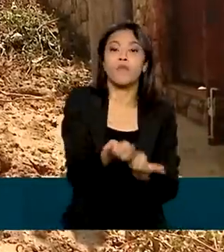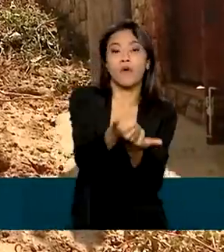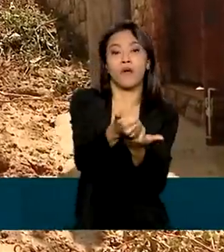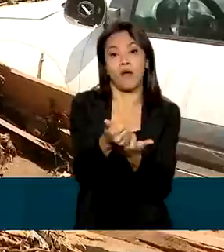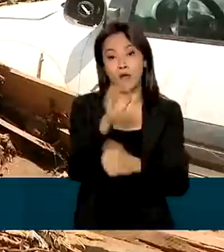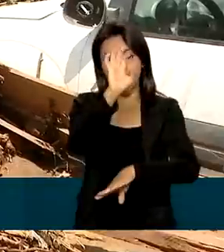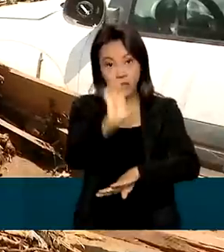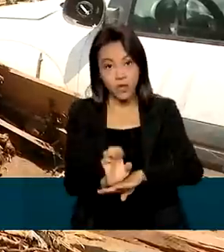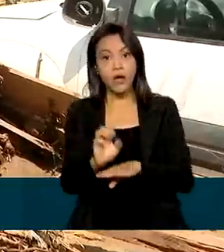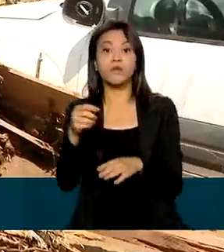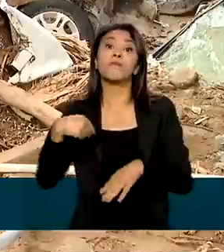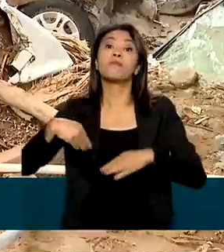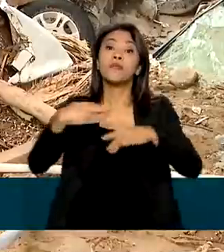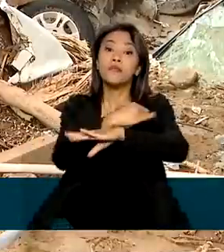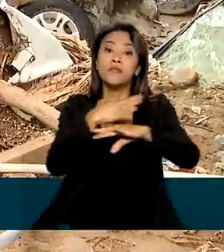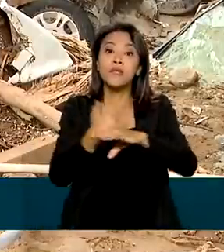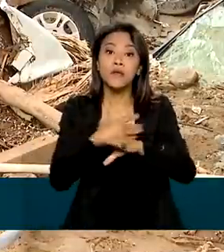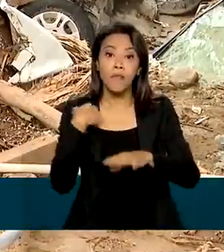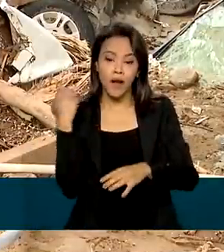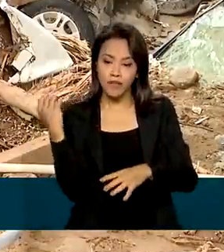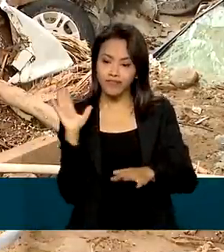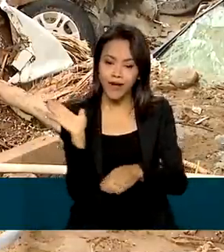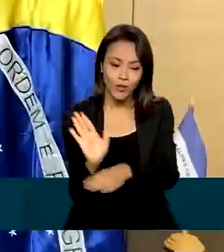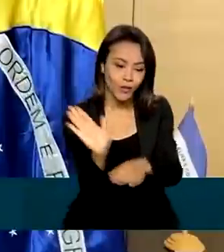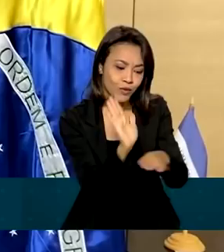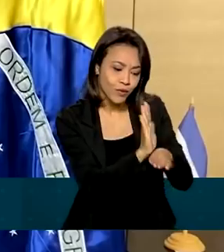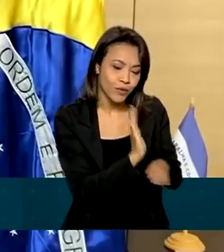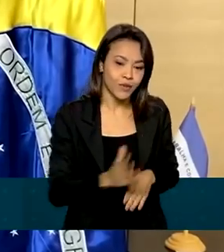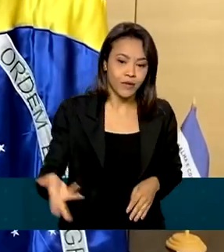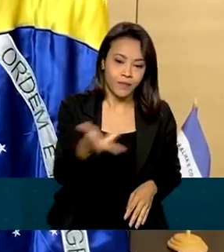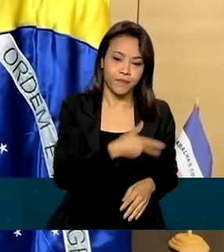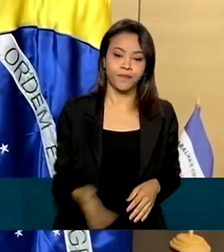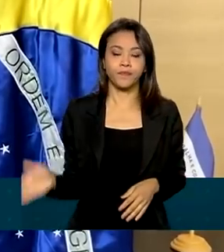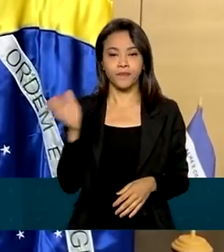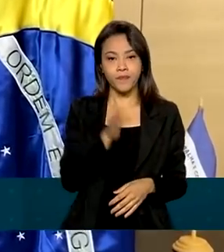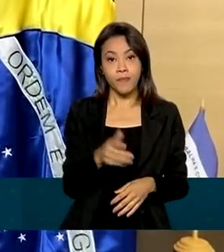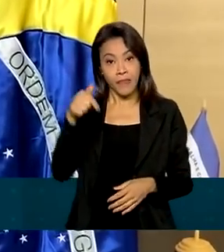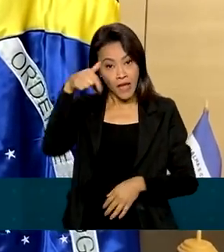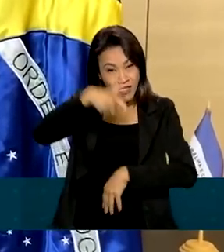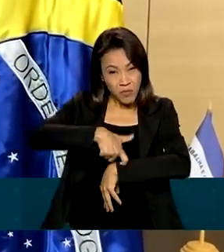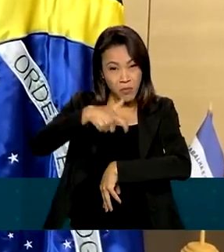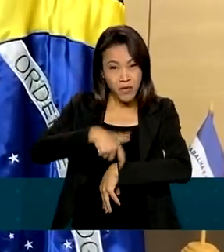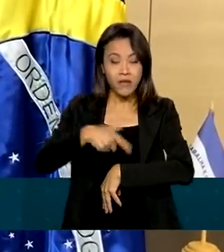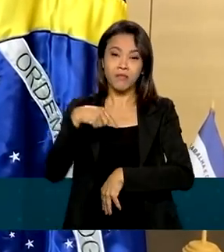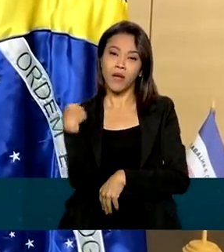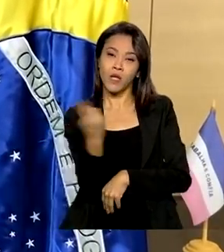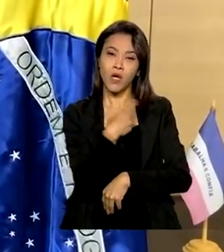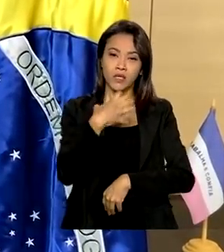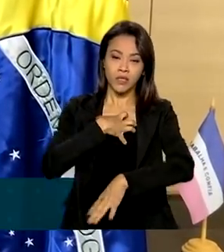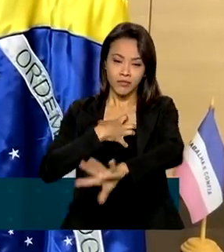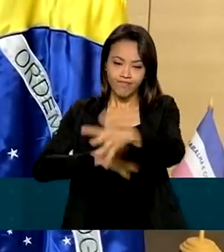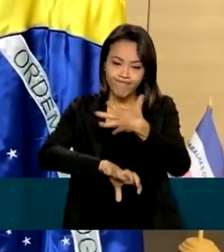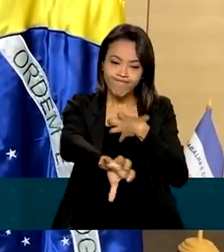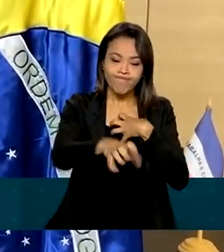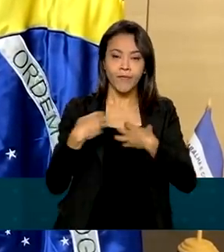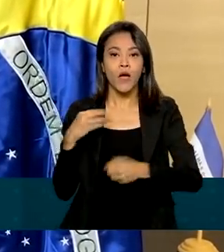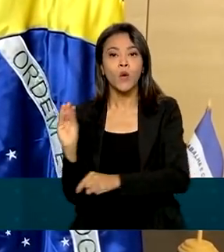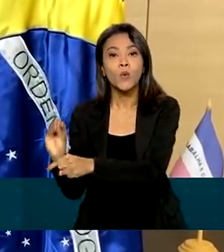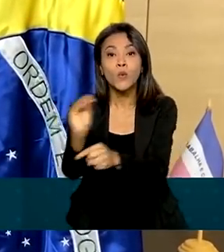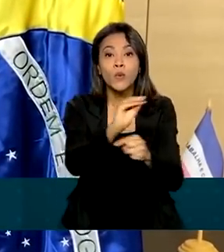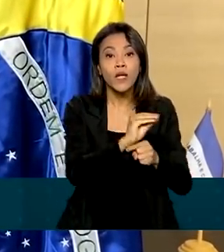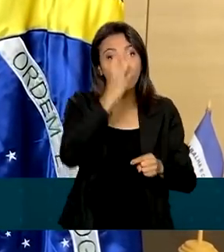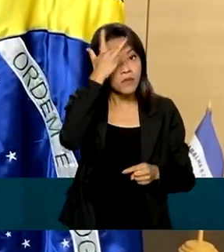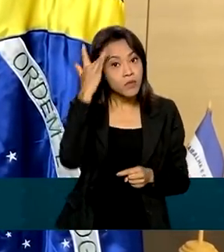do município para prestar socorro às vítimas. Esse é momento de nos solidarizarmos e cuidarmos das pessoas que estão